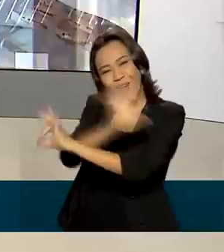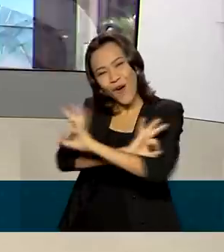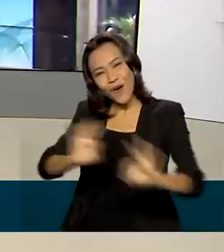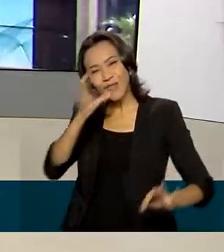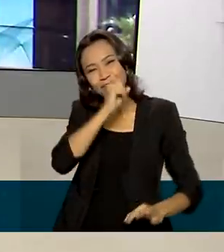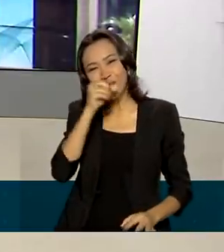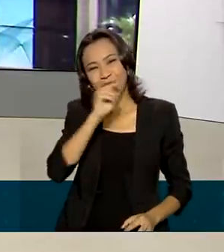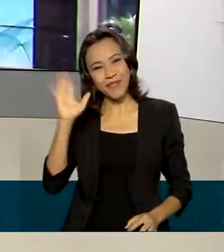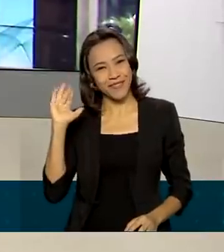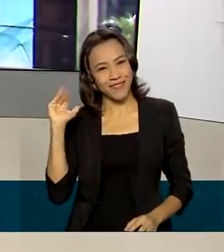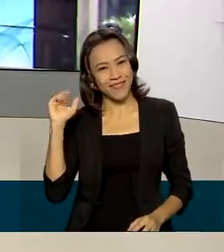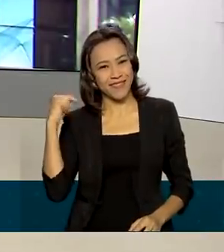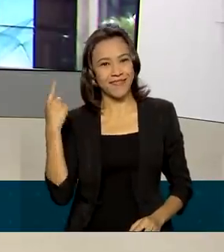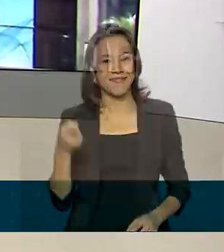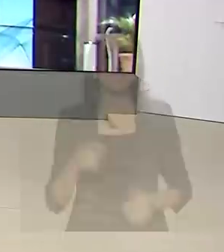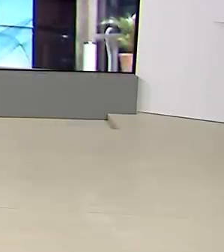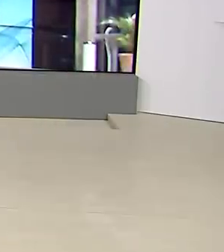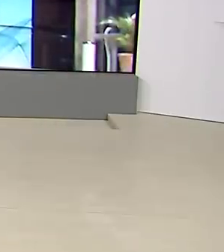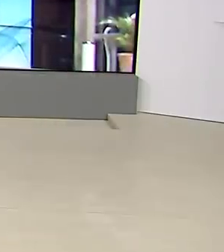de semana. Até a próxima. Tchau.